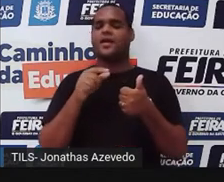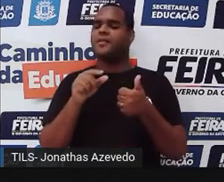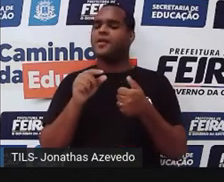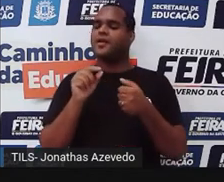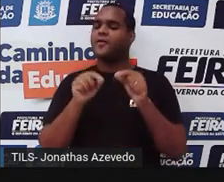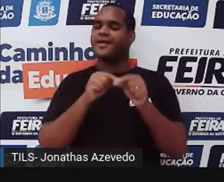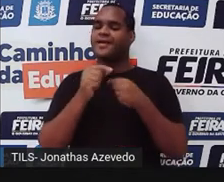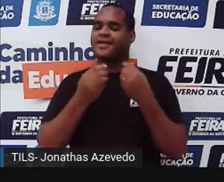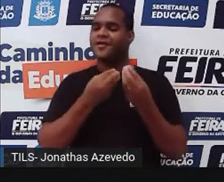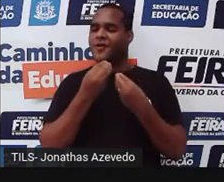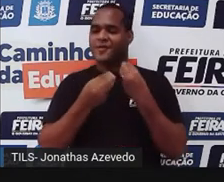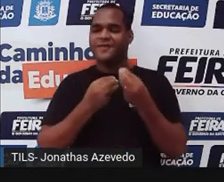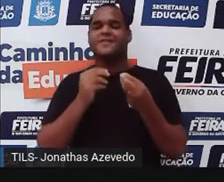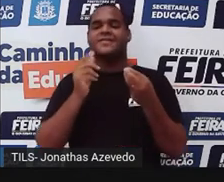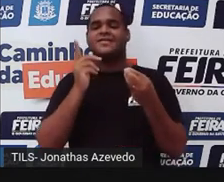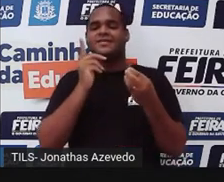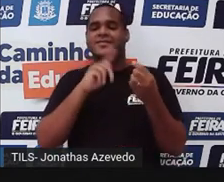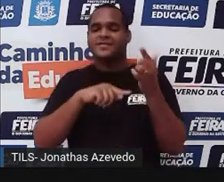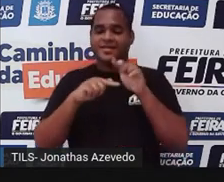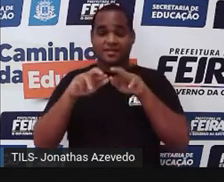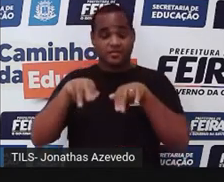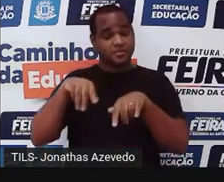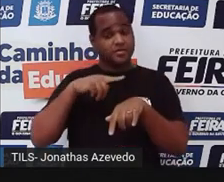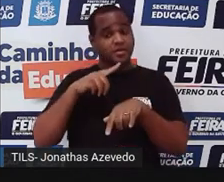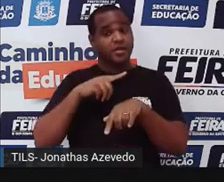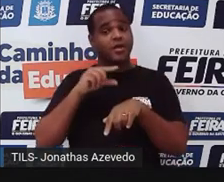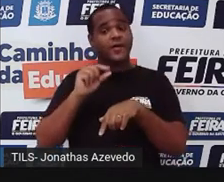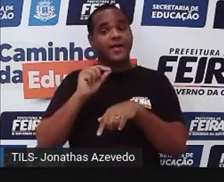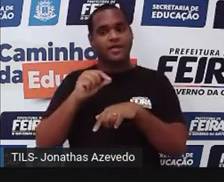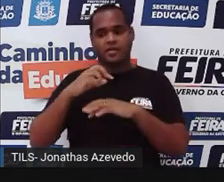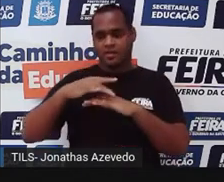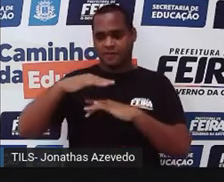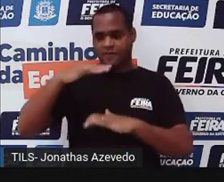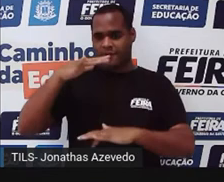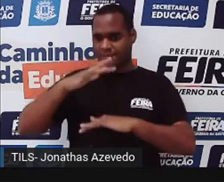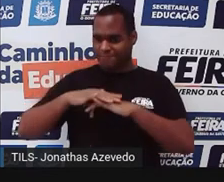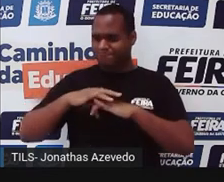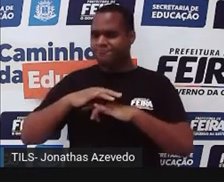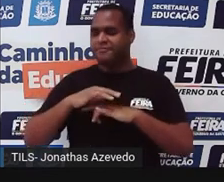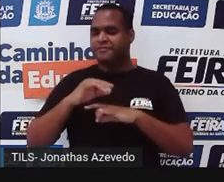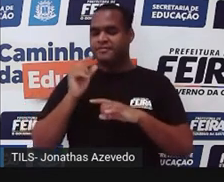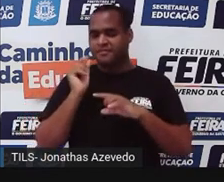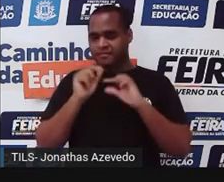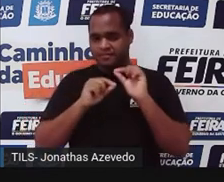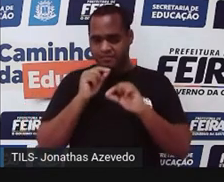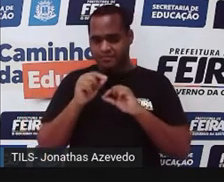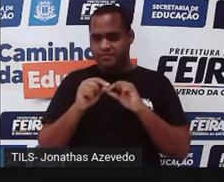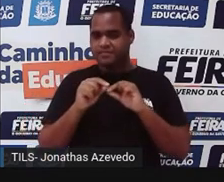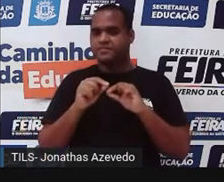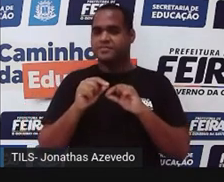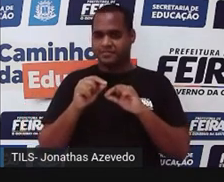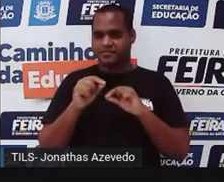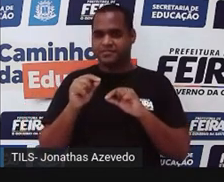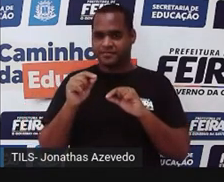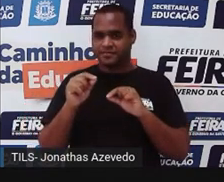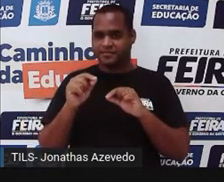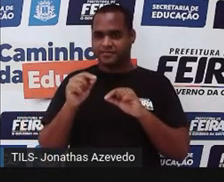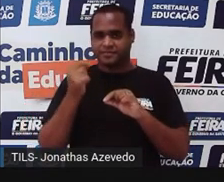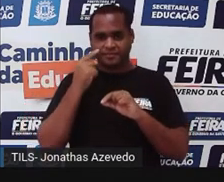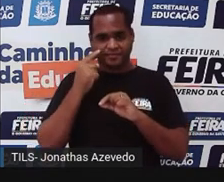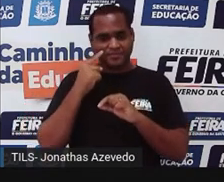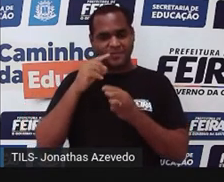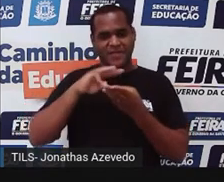para medir esse volume dos objetos? É fácil. Agora vai entrar um pouquinho de